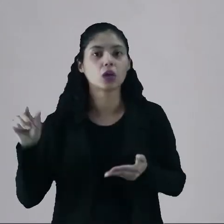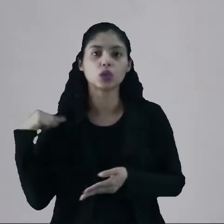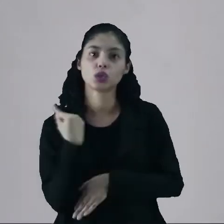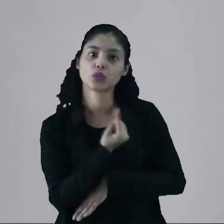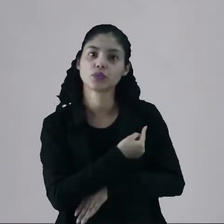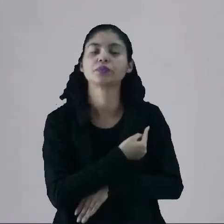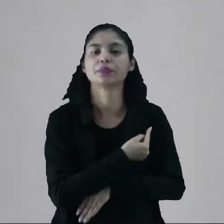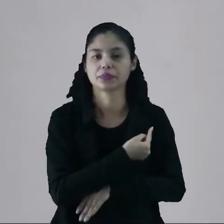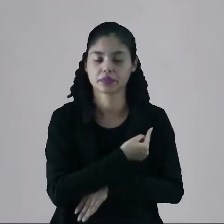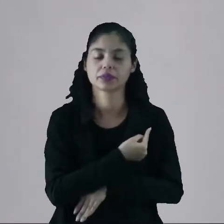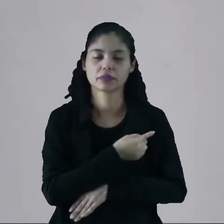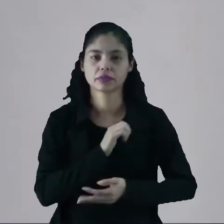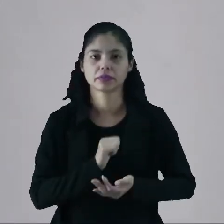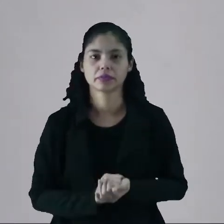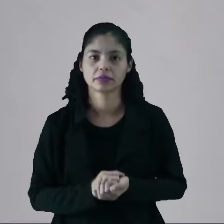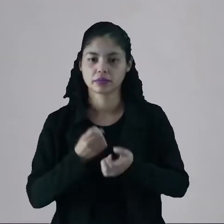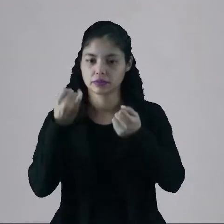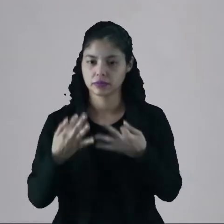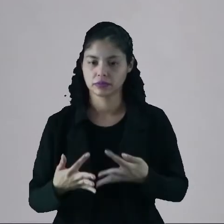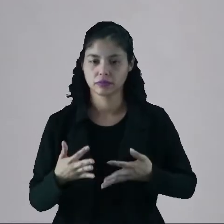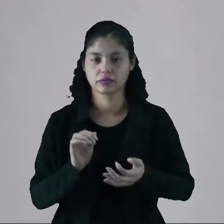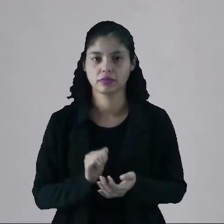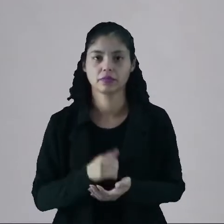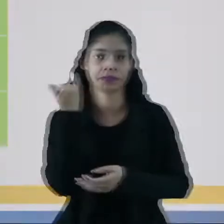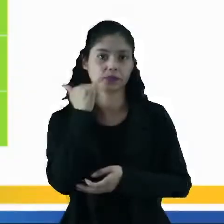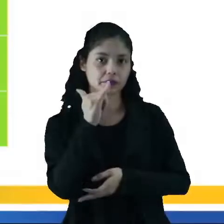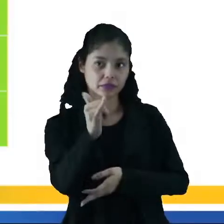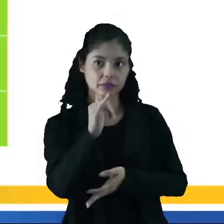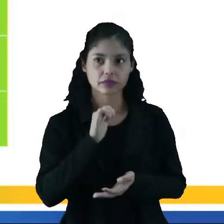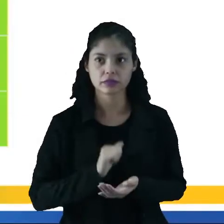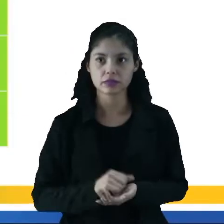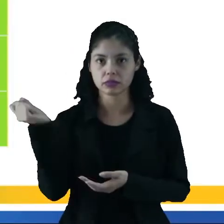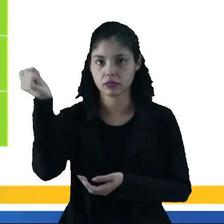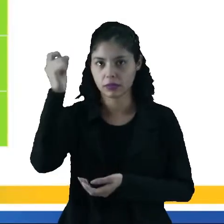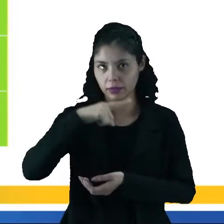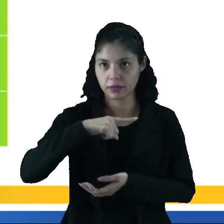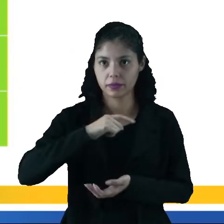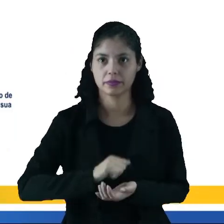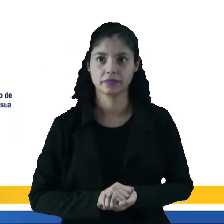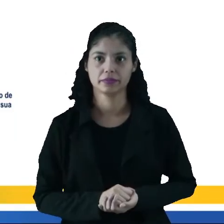vamos para tratar sobre energia solar.